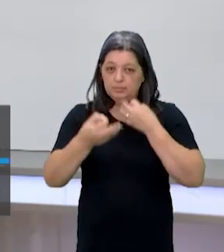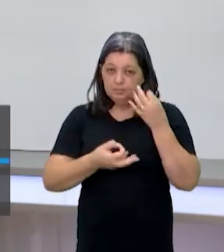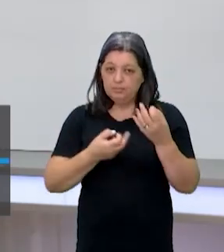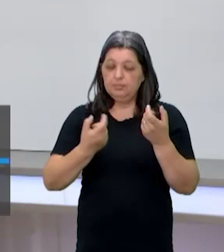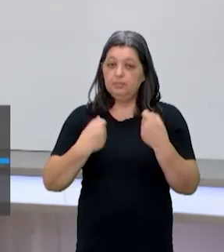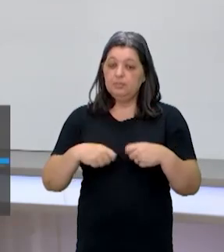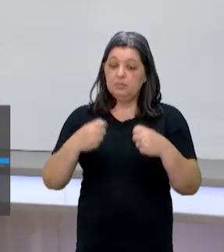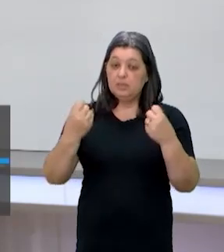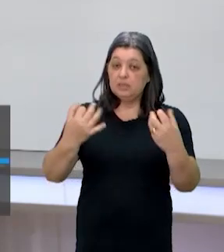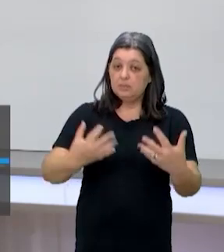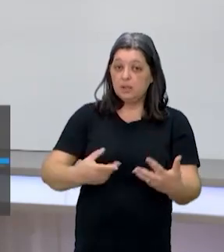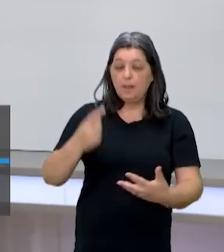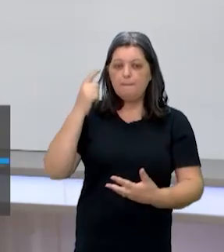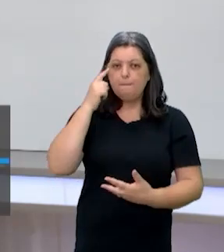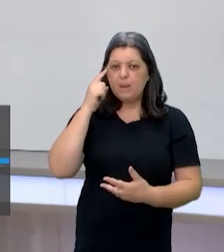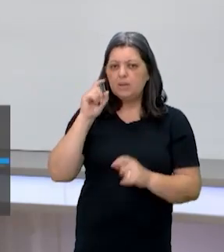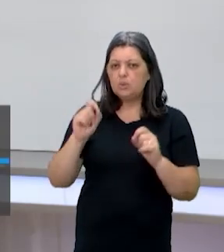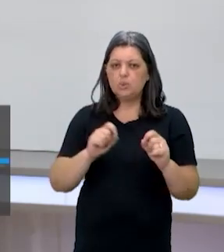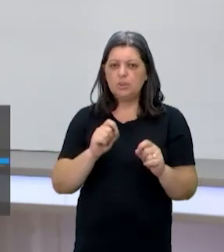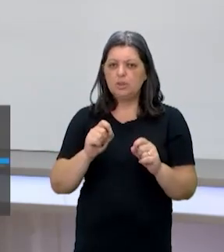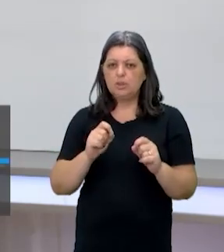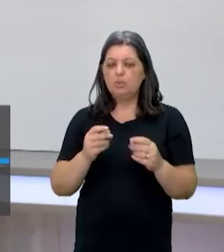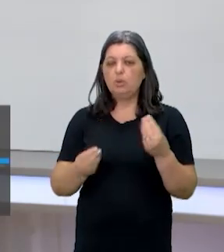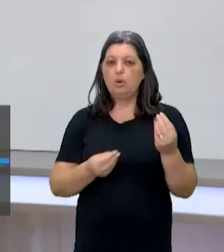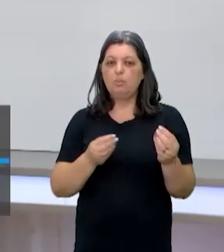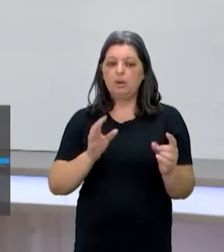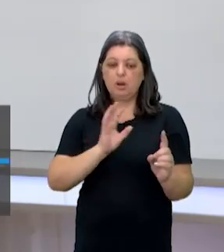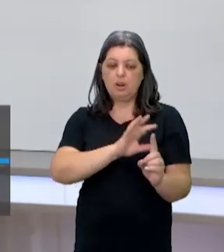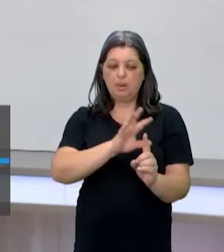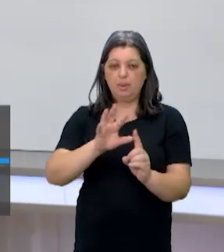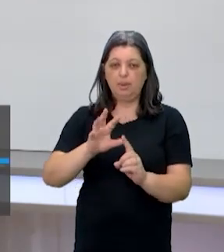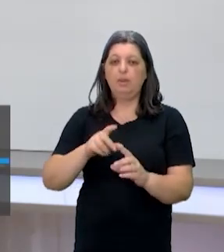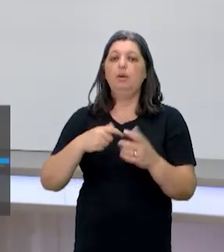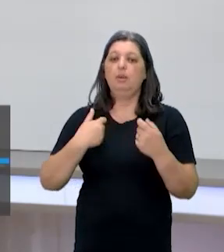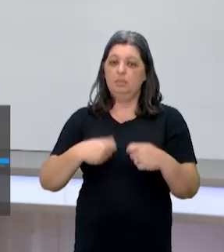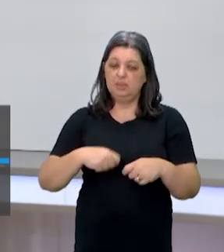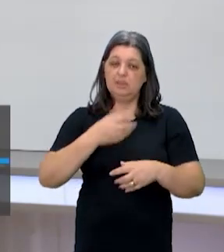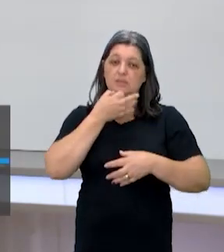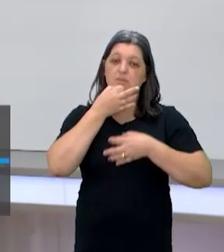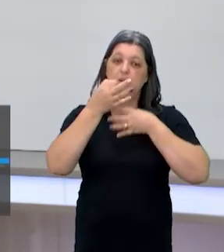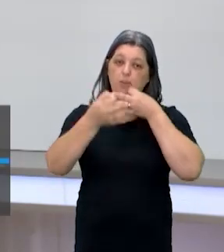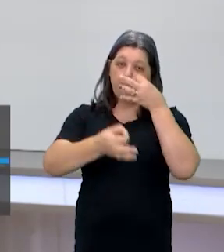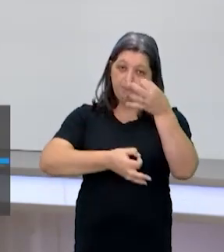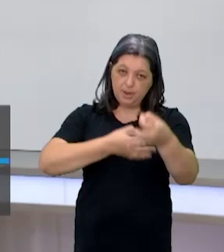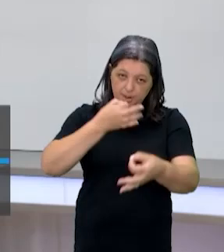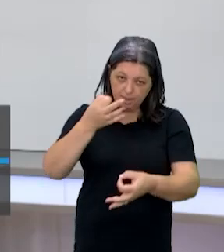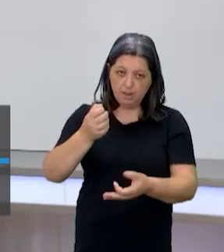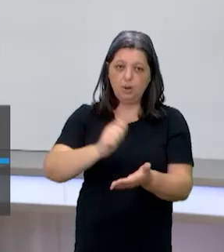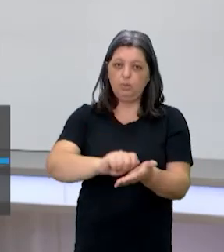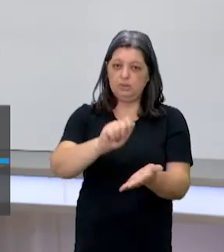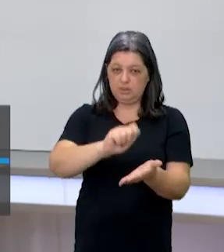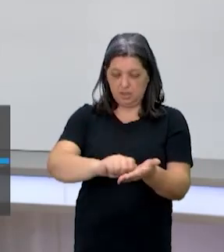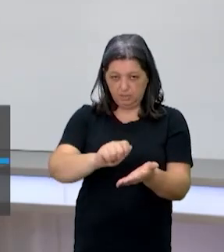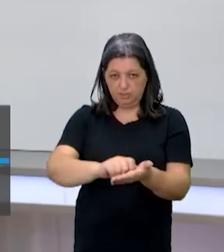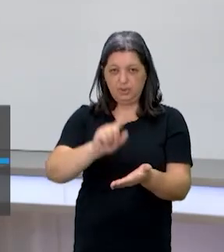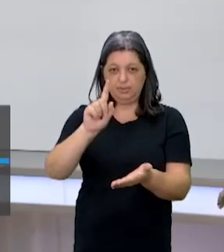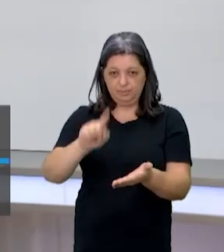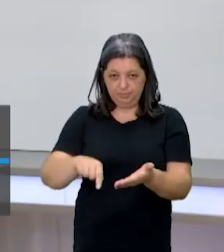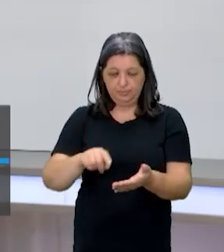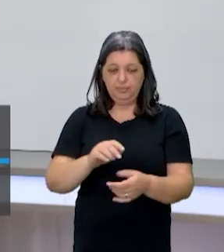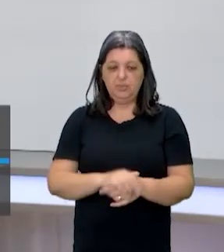meu leitor daquilo que eu penso, eu preciso argumentar. Então, esse é o processo de